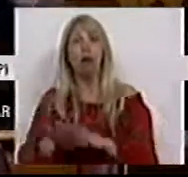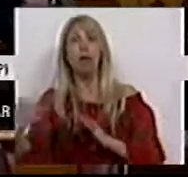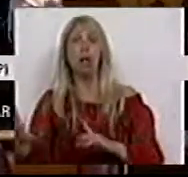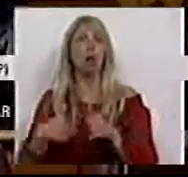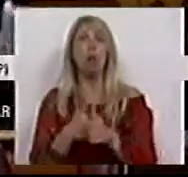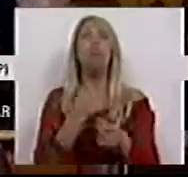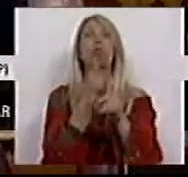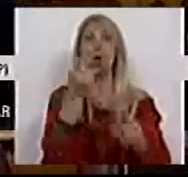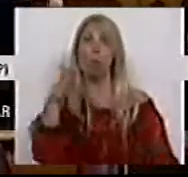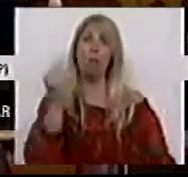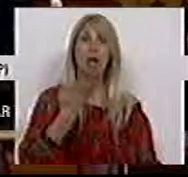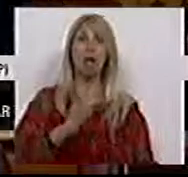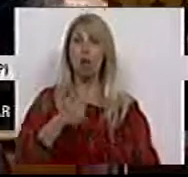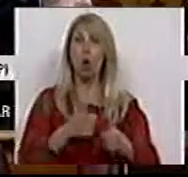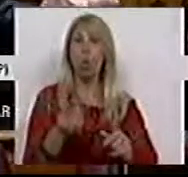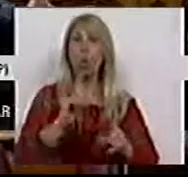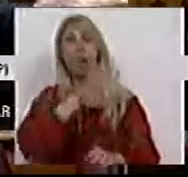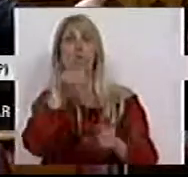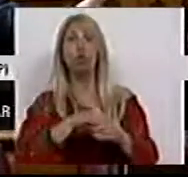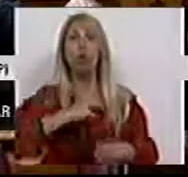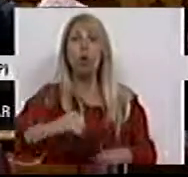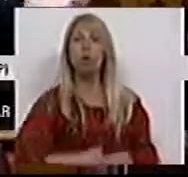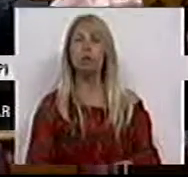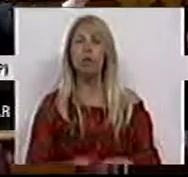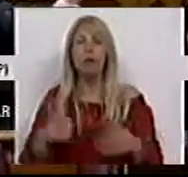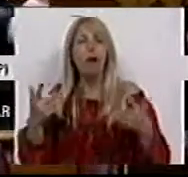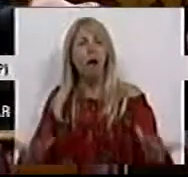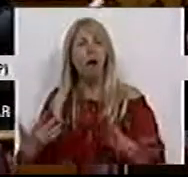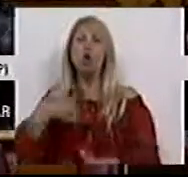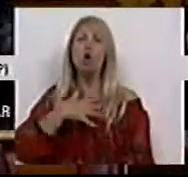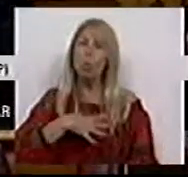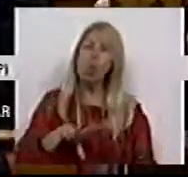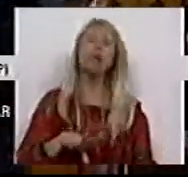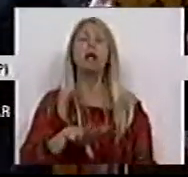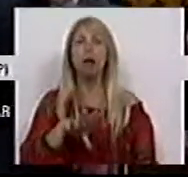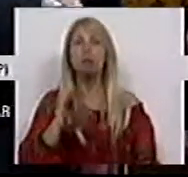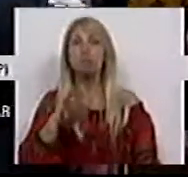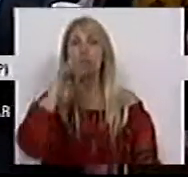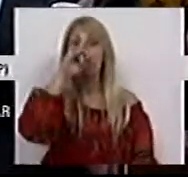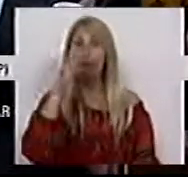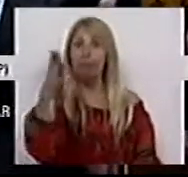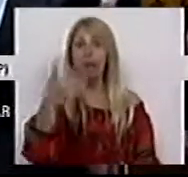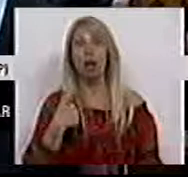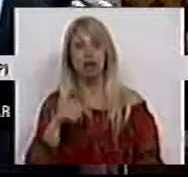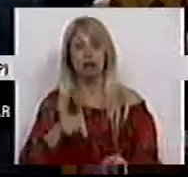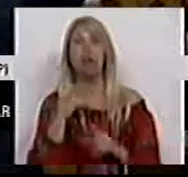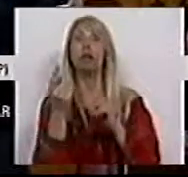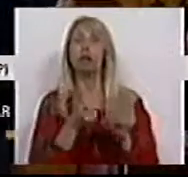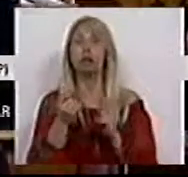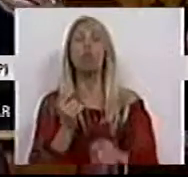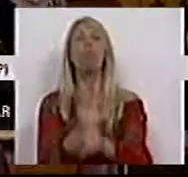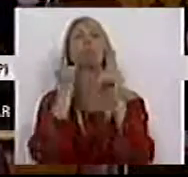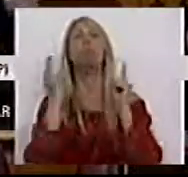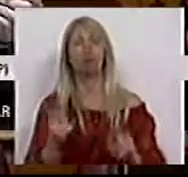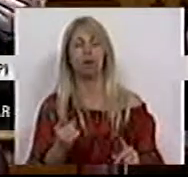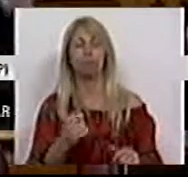acompanhou e votou contra. E eu queria agora chamar isto à colação. E porquê? Porque me parece